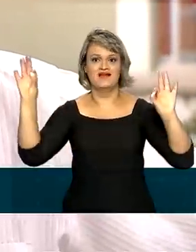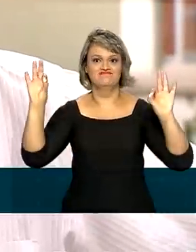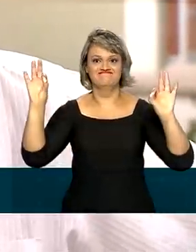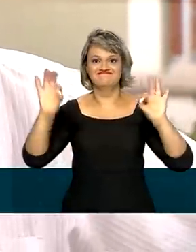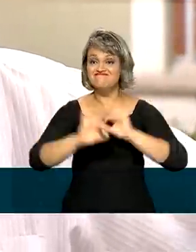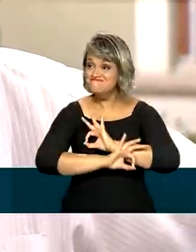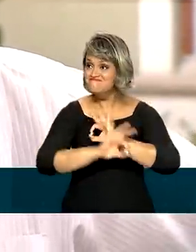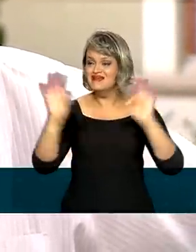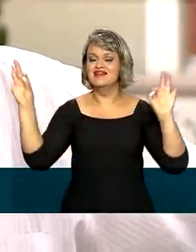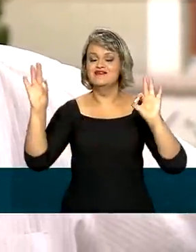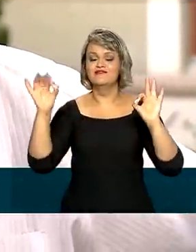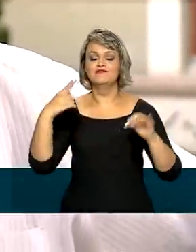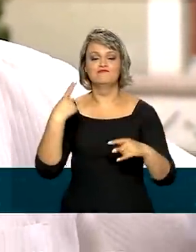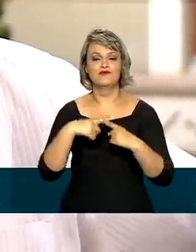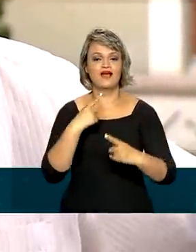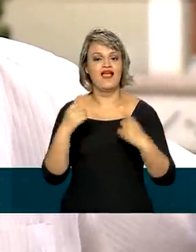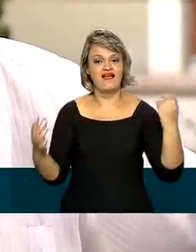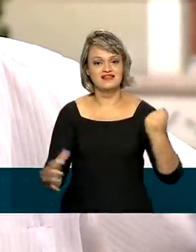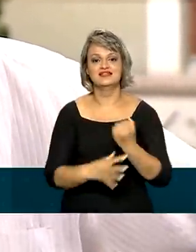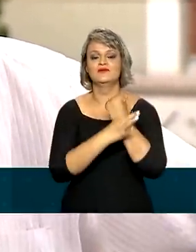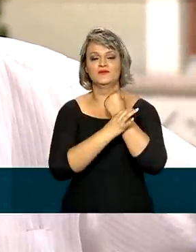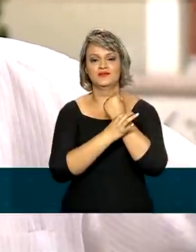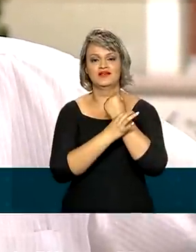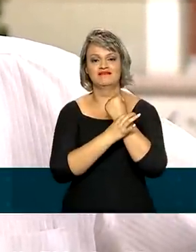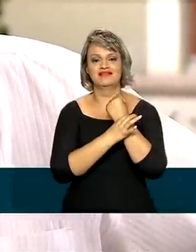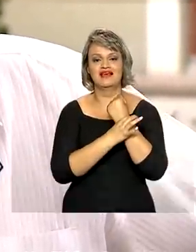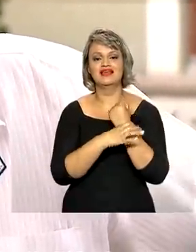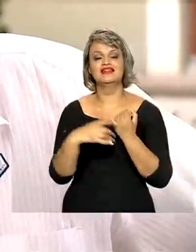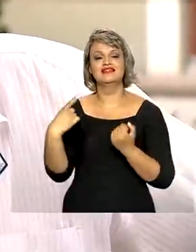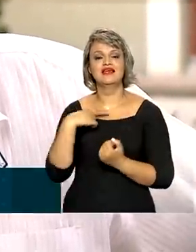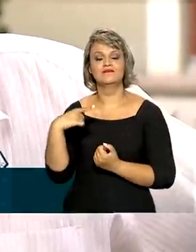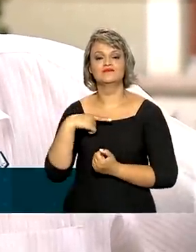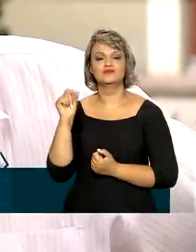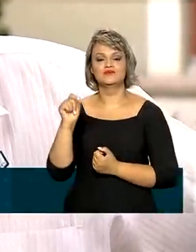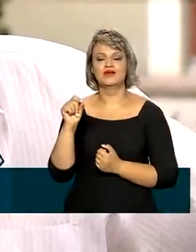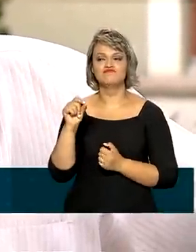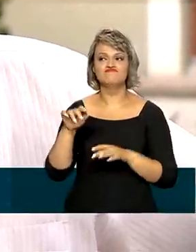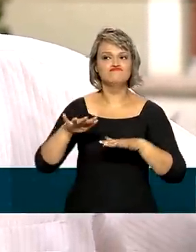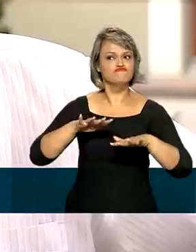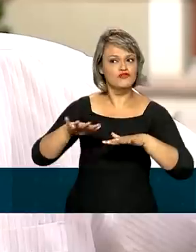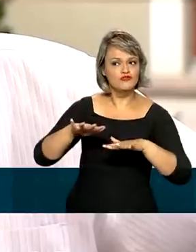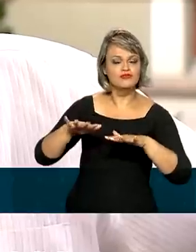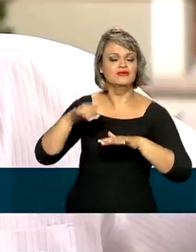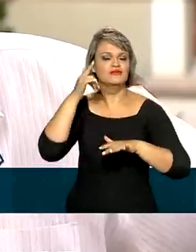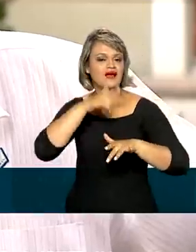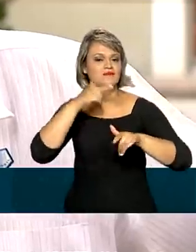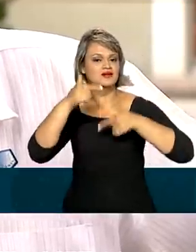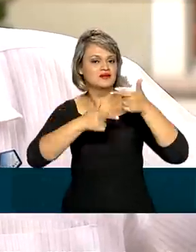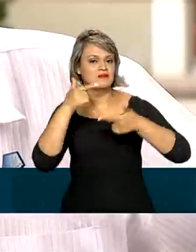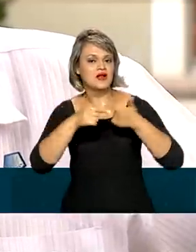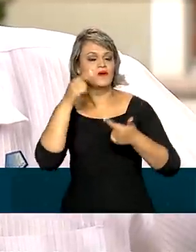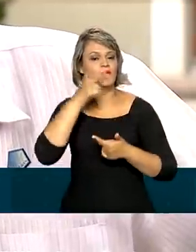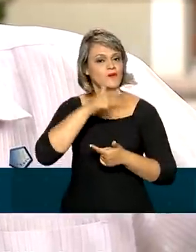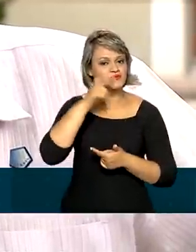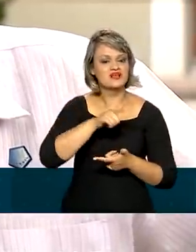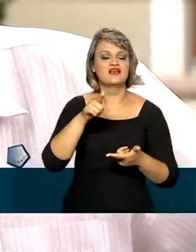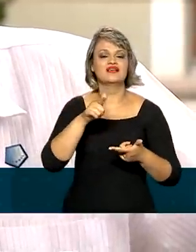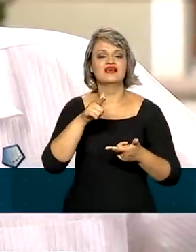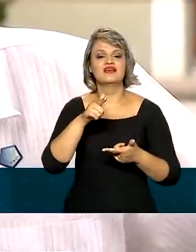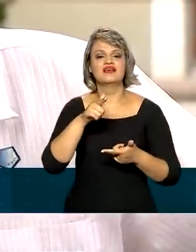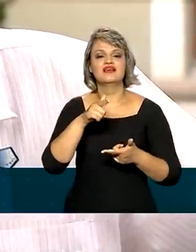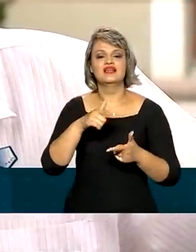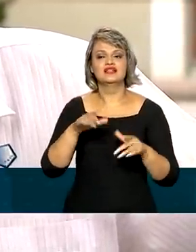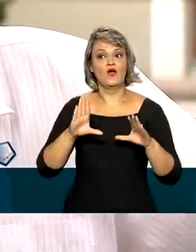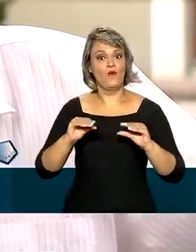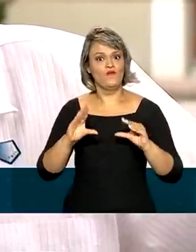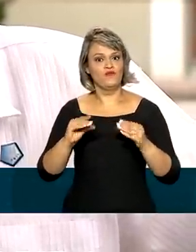porque a gente tem aquela segurança, a gente, vamos dizer, tem mais mobilização para trabalhar, a gente tem mais recurso, tem mais